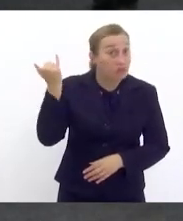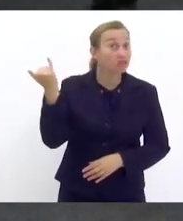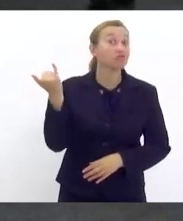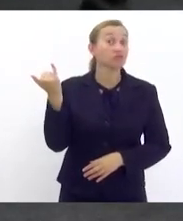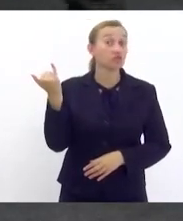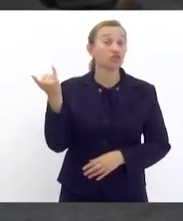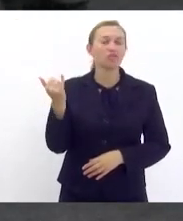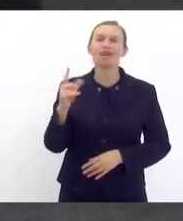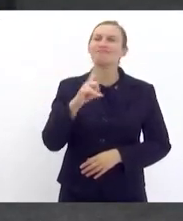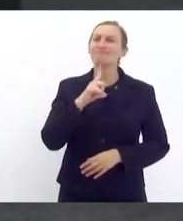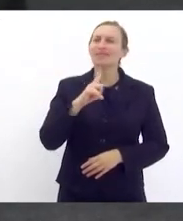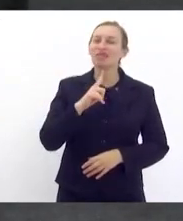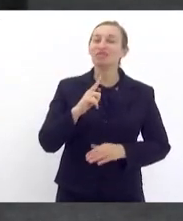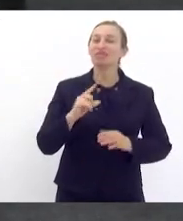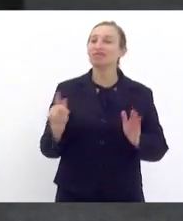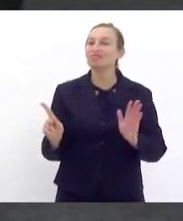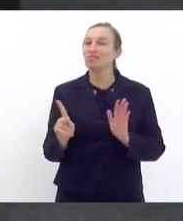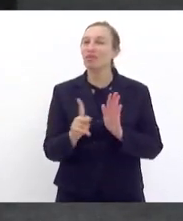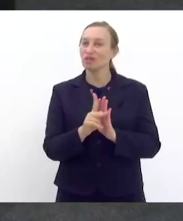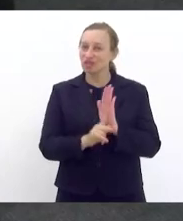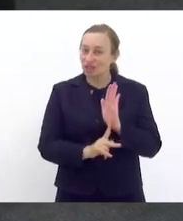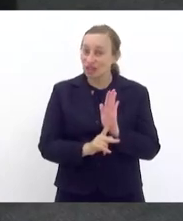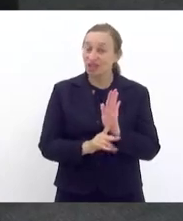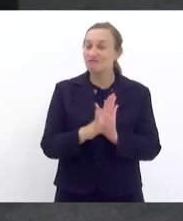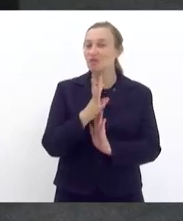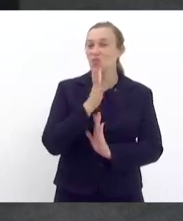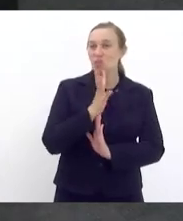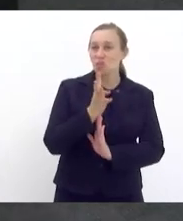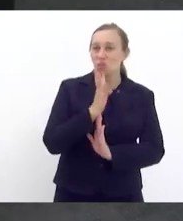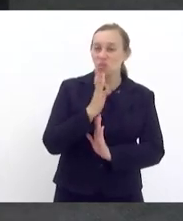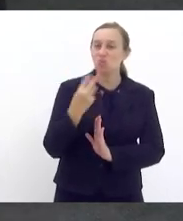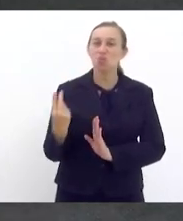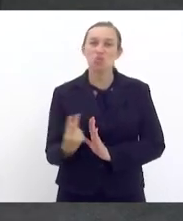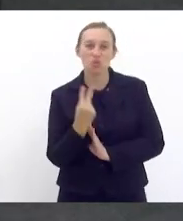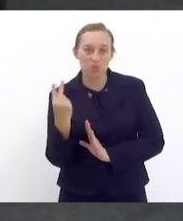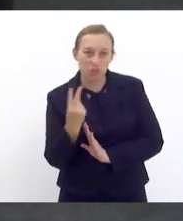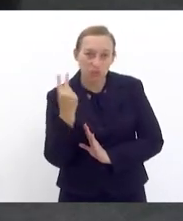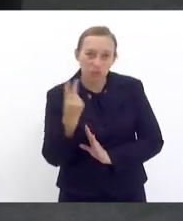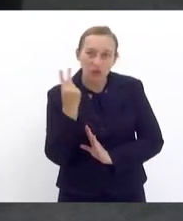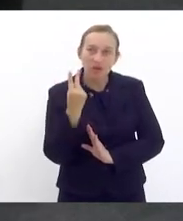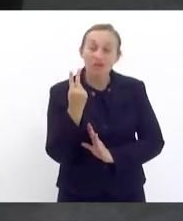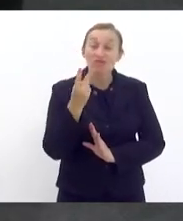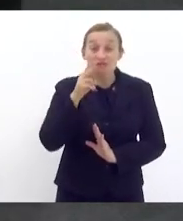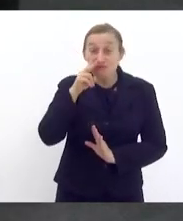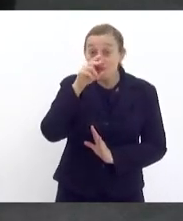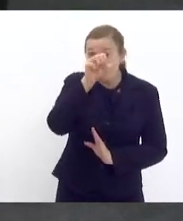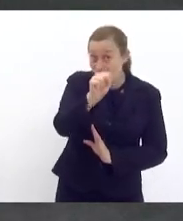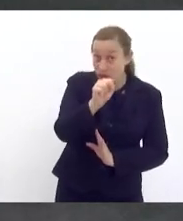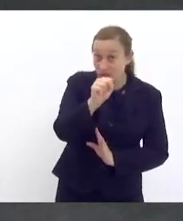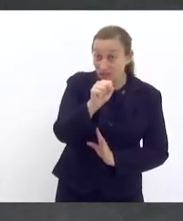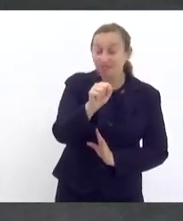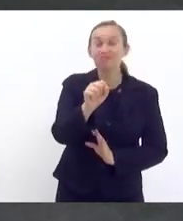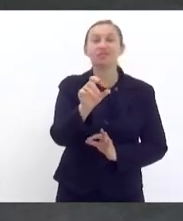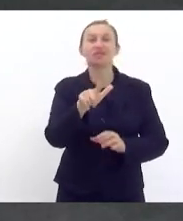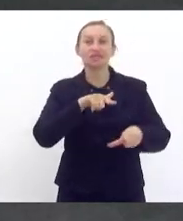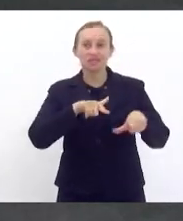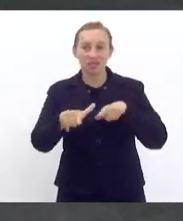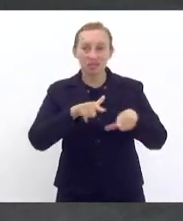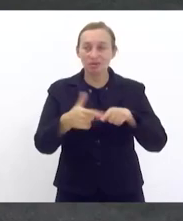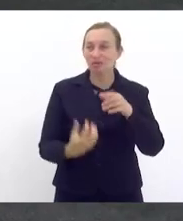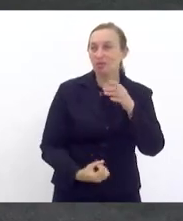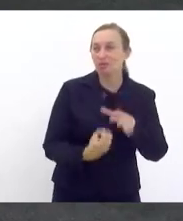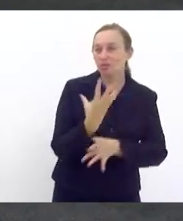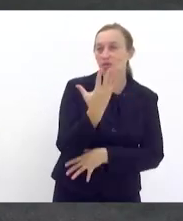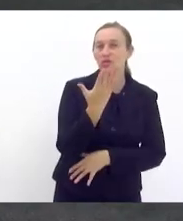nós termos esse projeto que vai reconhecer, que vai valorizar, que vai fortalecer esse trabalho da produção de